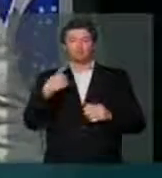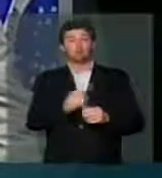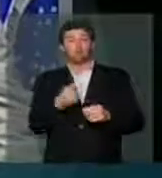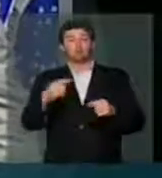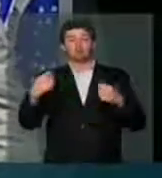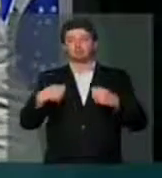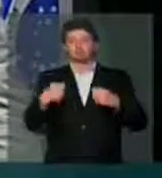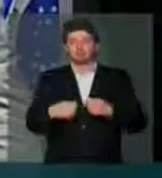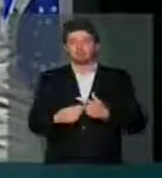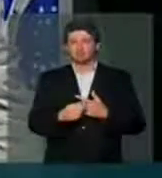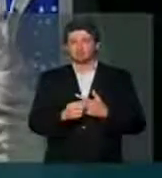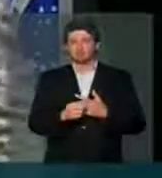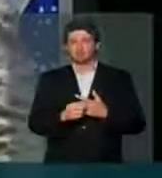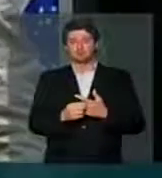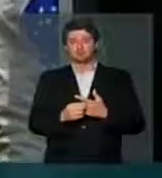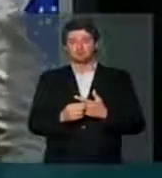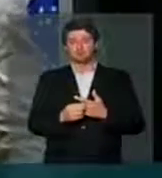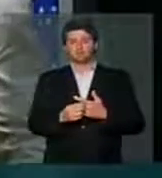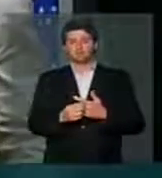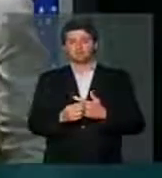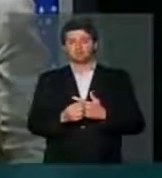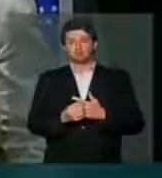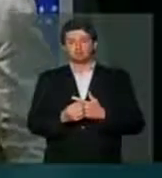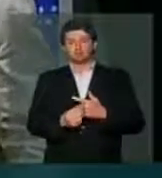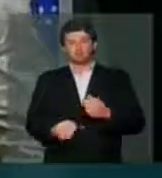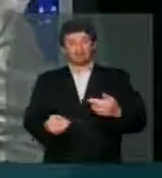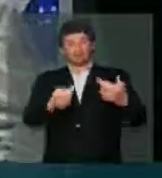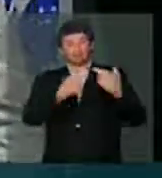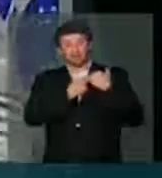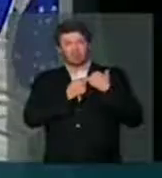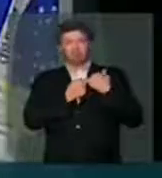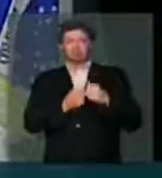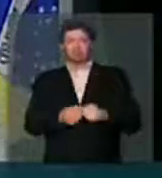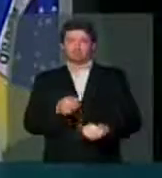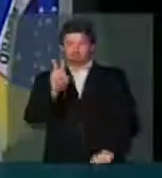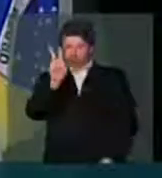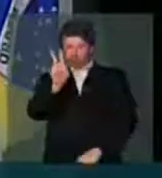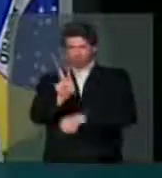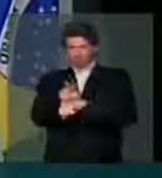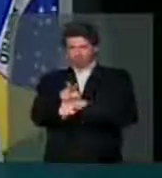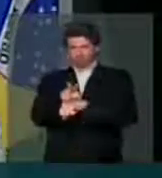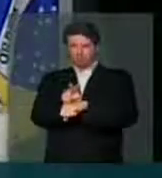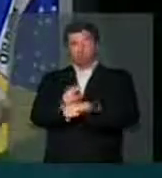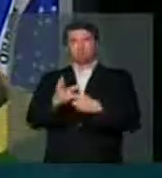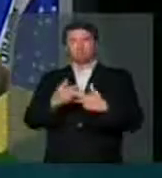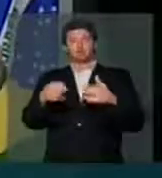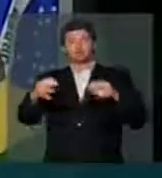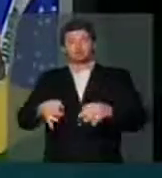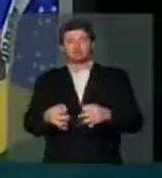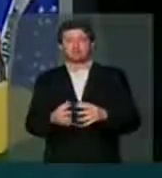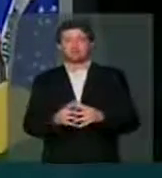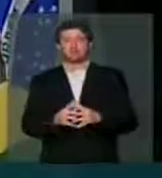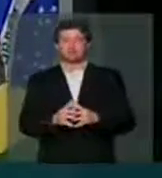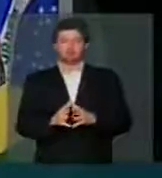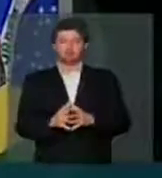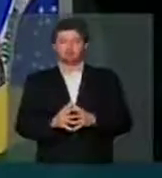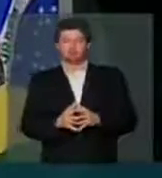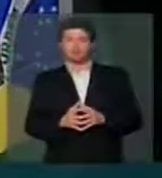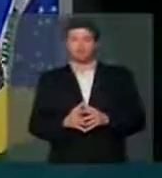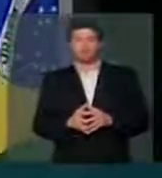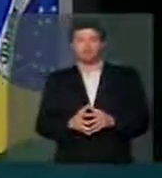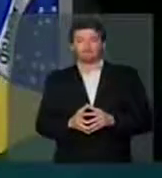tenhamos por dever de policiar os excessos nada mais bonito